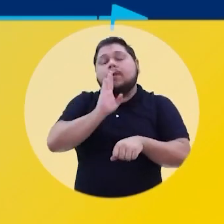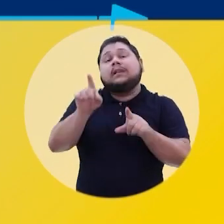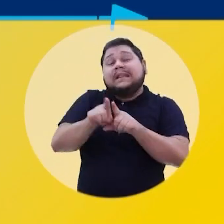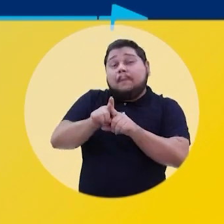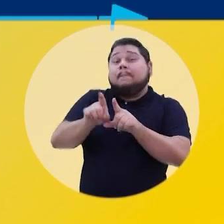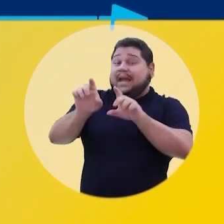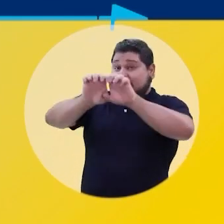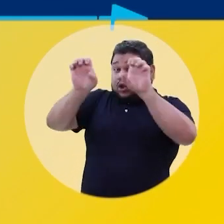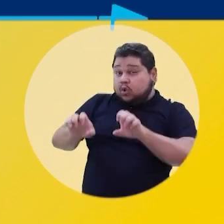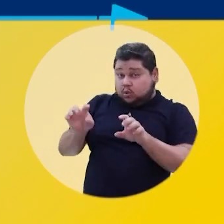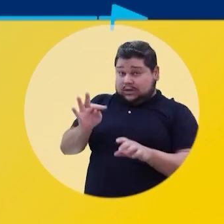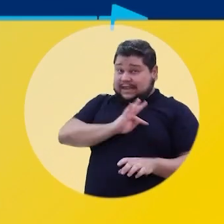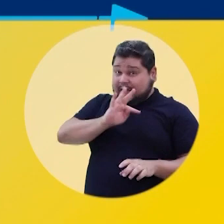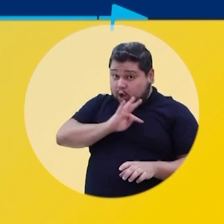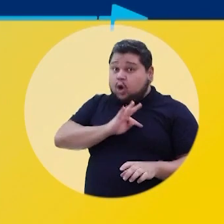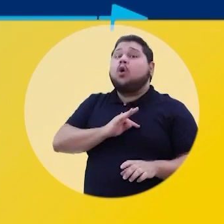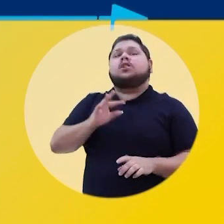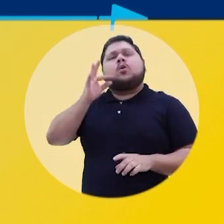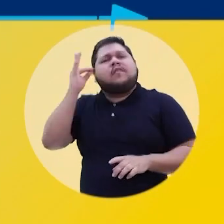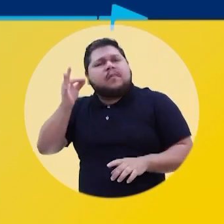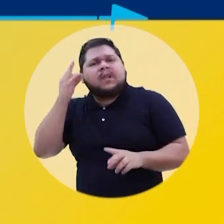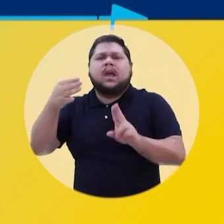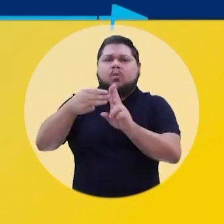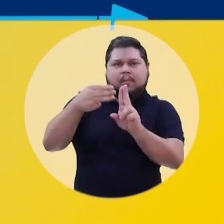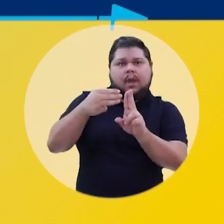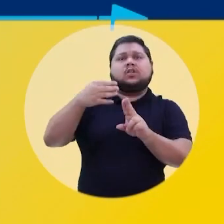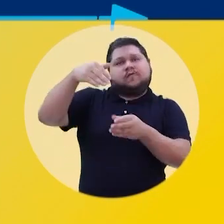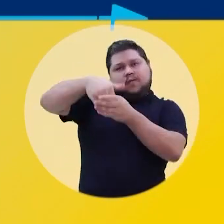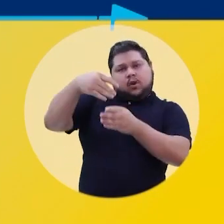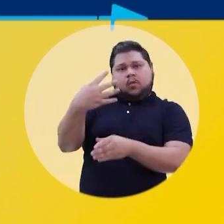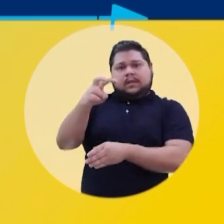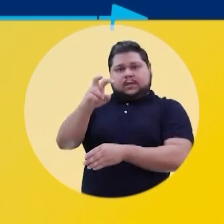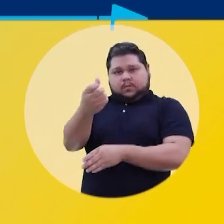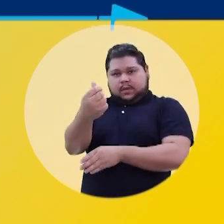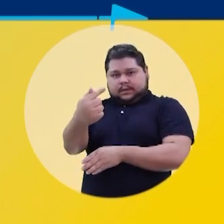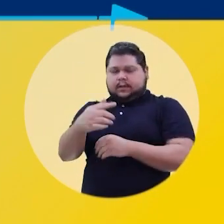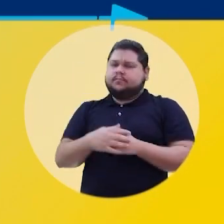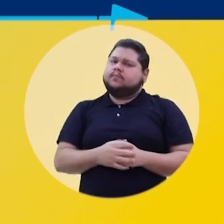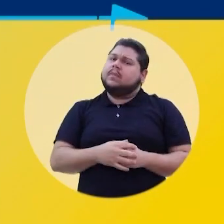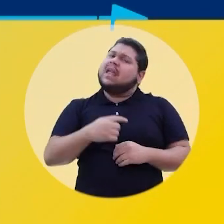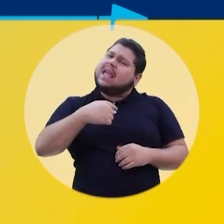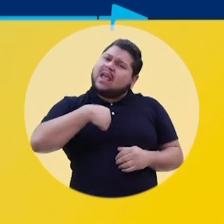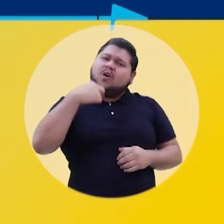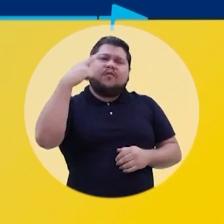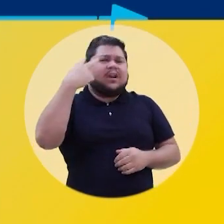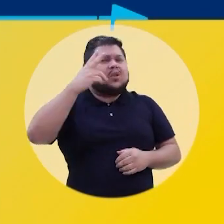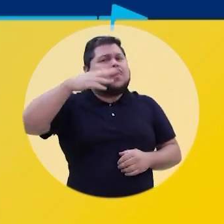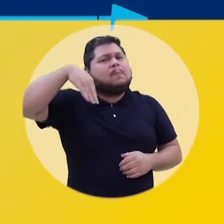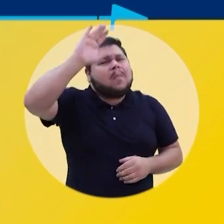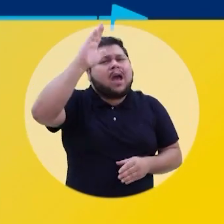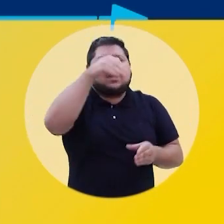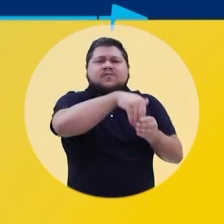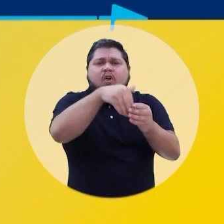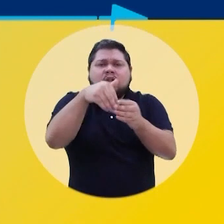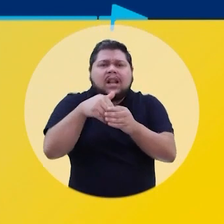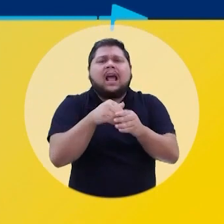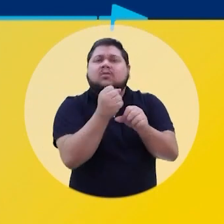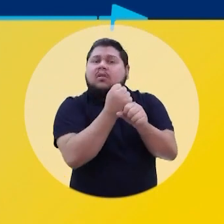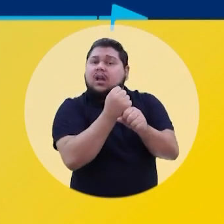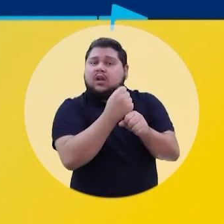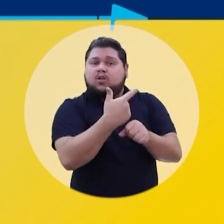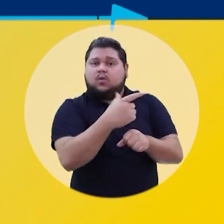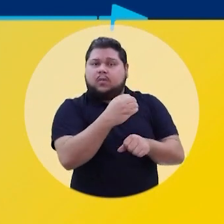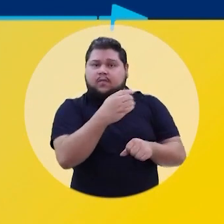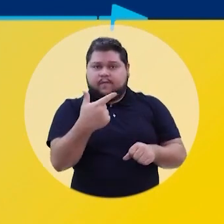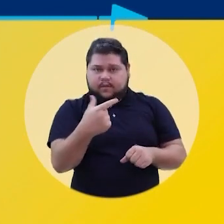estrutura física, tecnológica dos IEFs, UFMT e da nossa Unemate. Vote 4567. Foi a vereadora mais votada em Lucas do Rouver